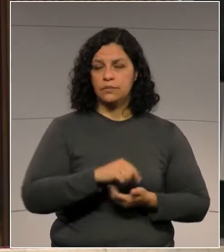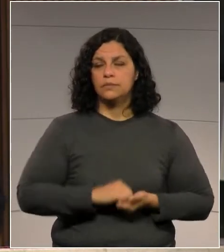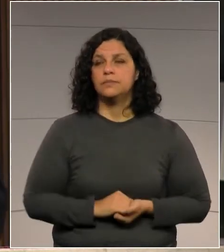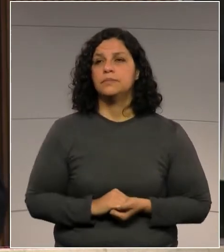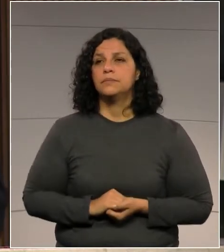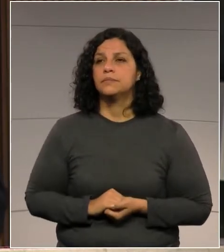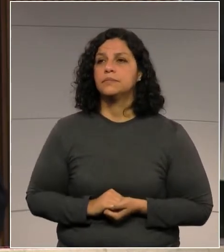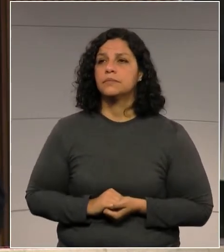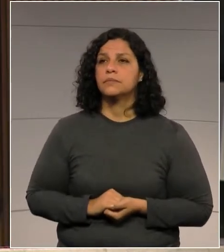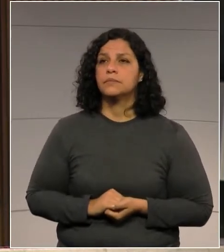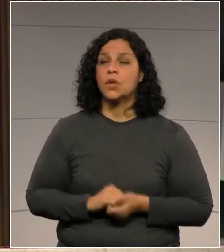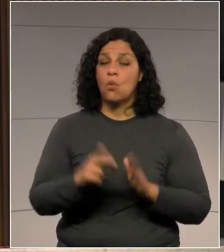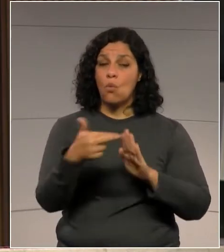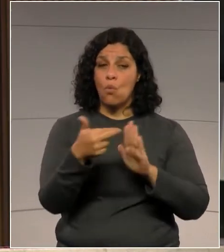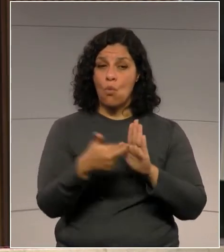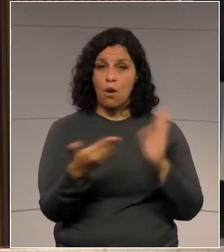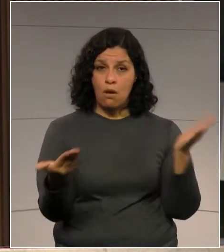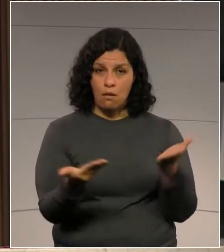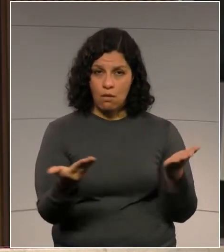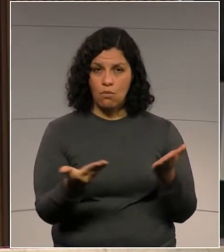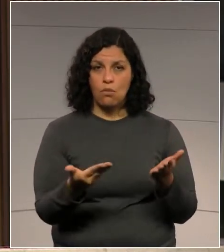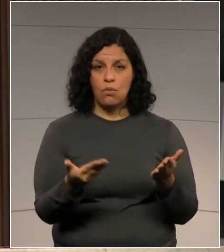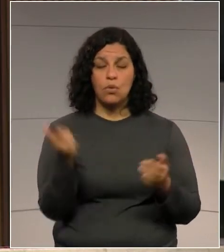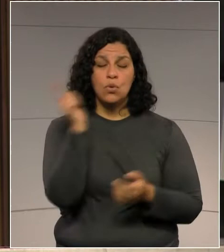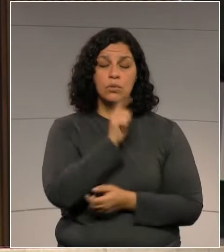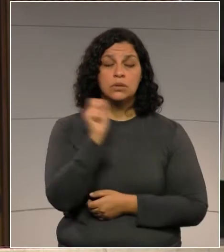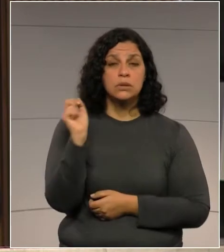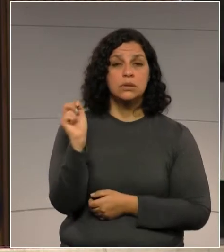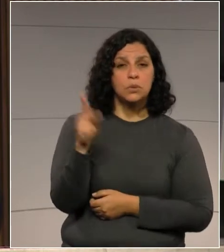com a regra de hoje se aposentaria